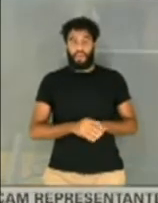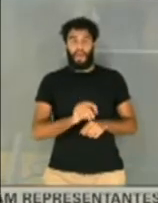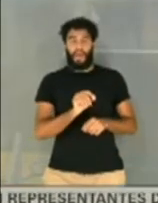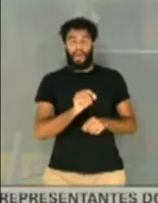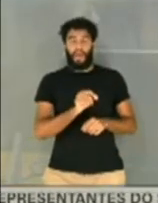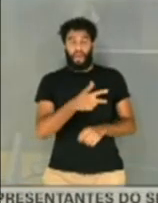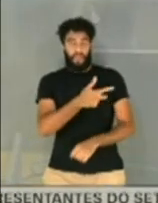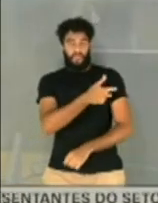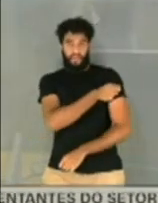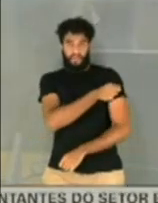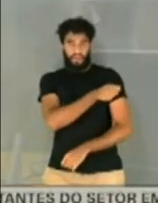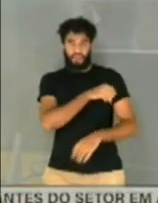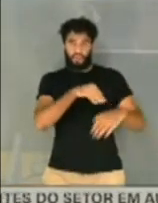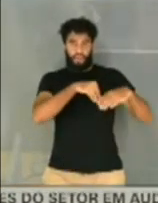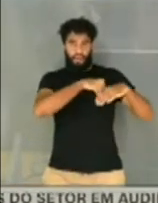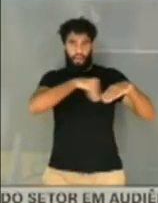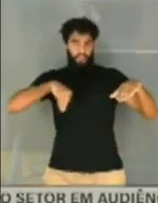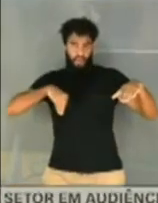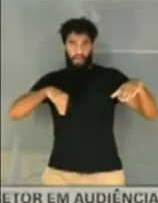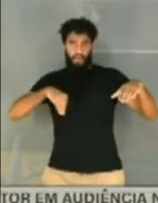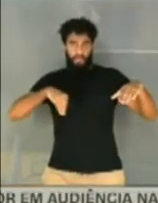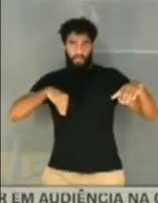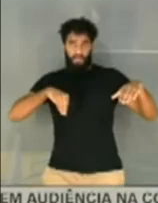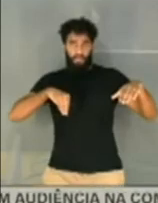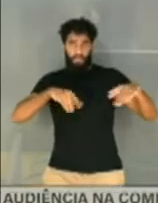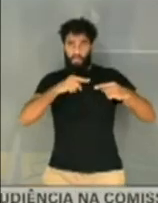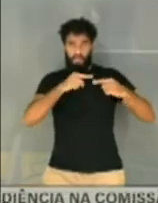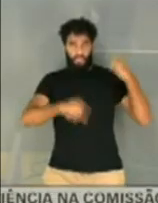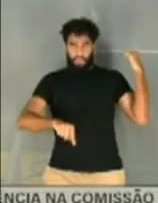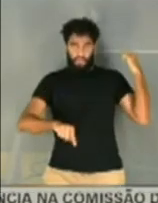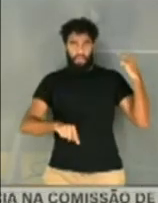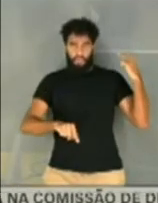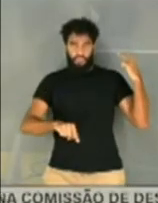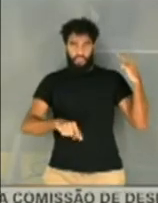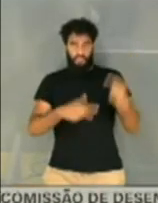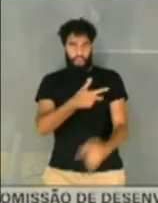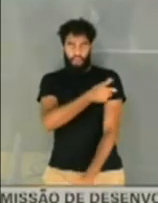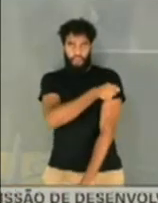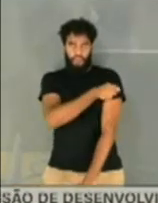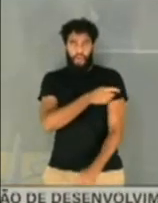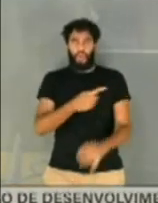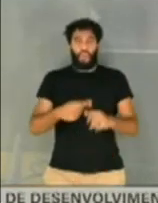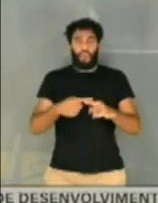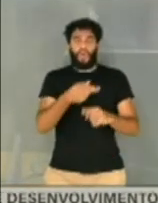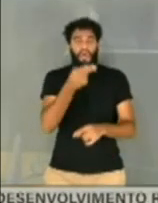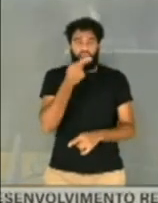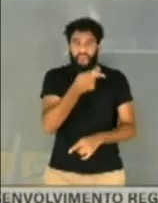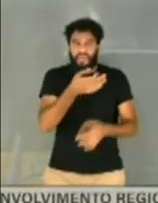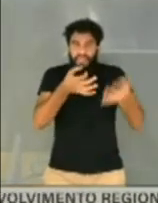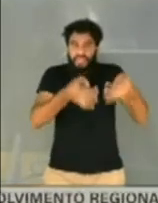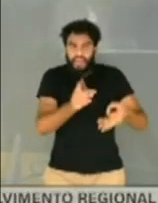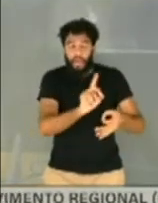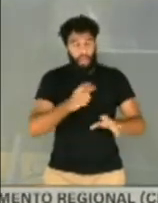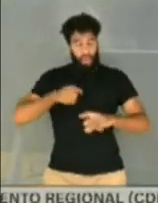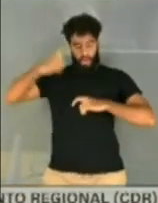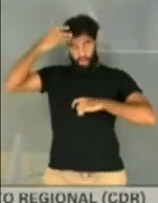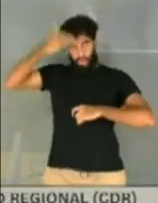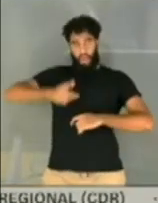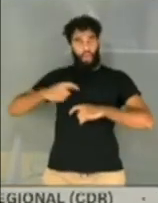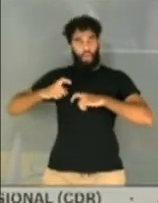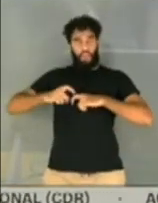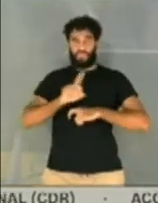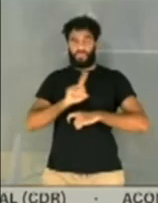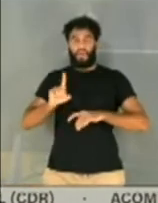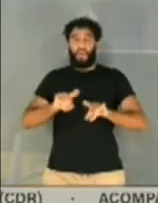vacina. Desconsidere o que ela está dizendo em relação à vacina. Ela não está certa. Eu não sou médico, não sou...